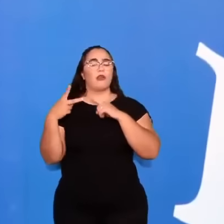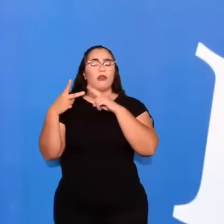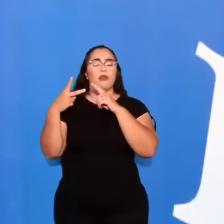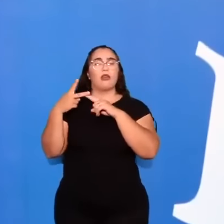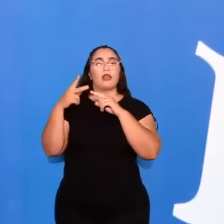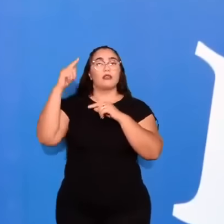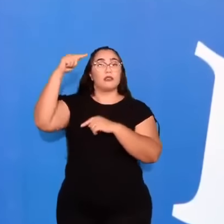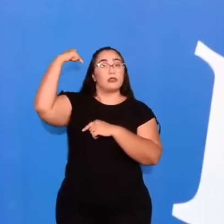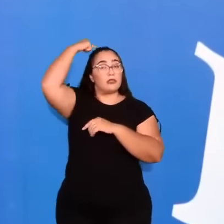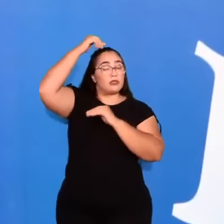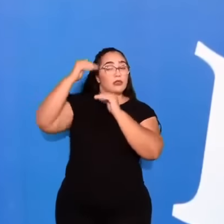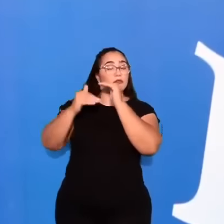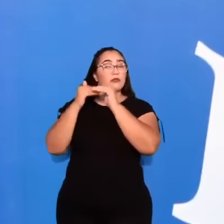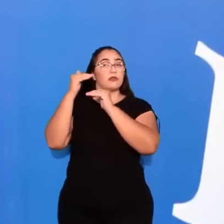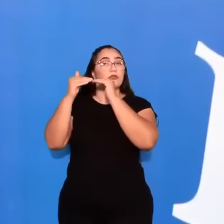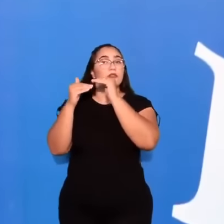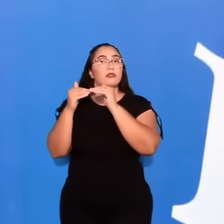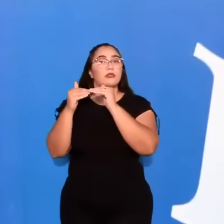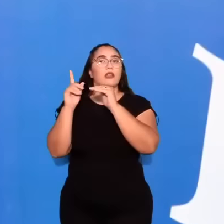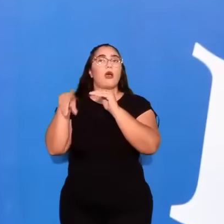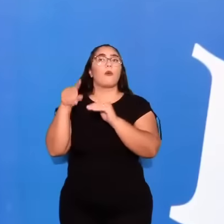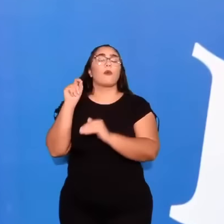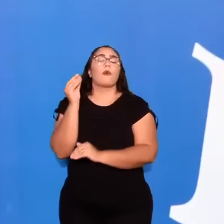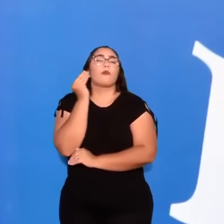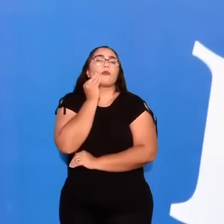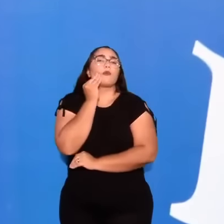A santificação experimental.